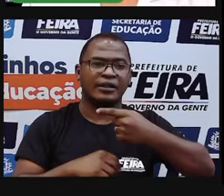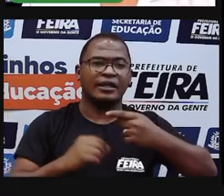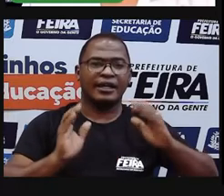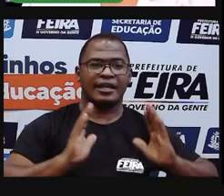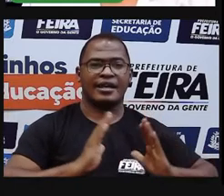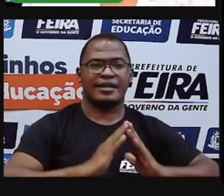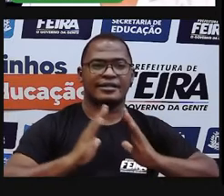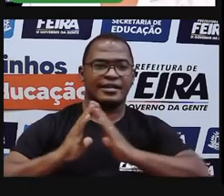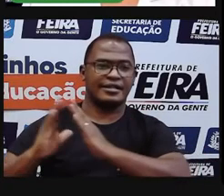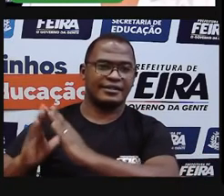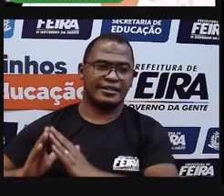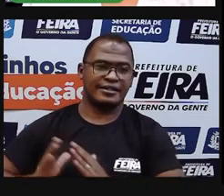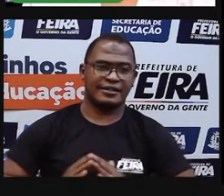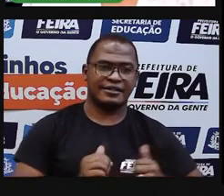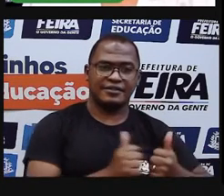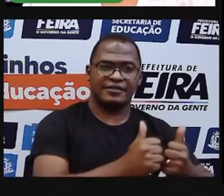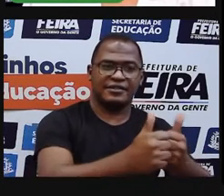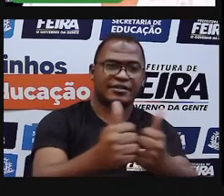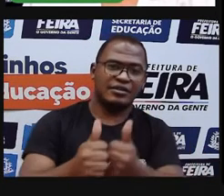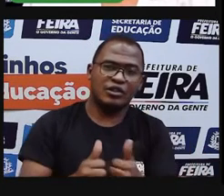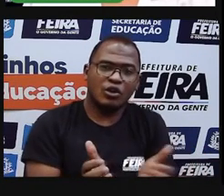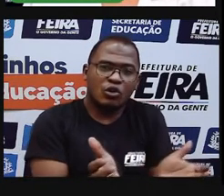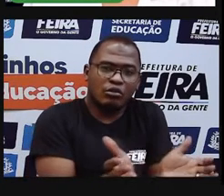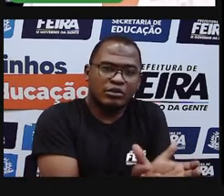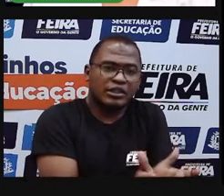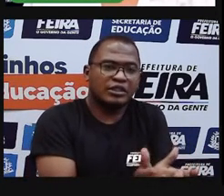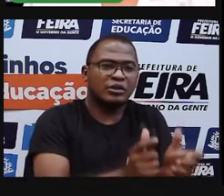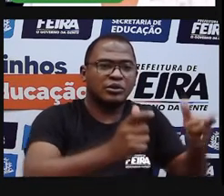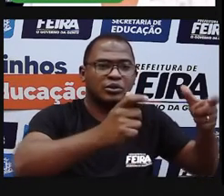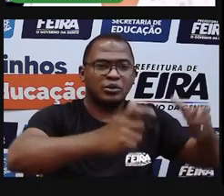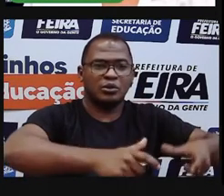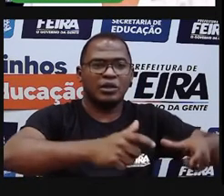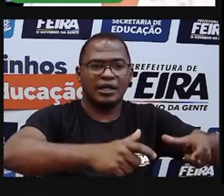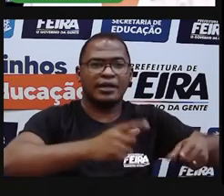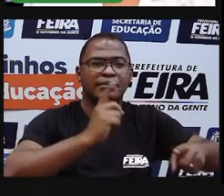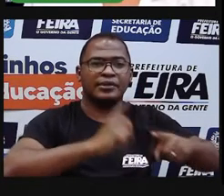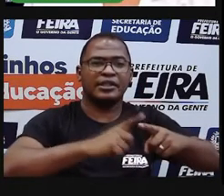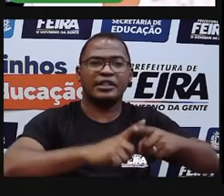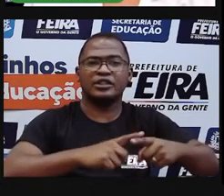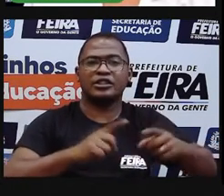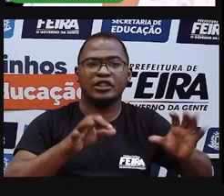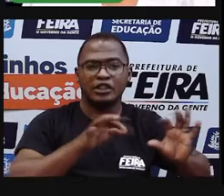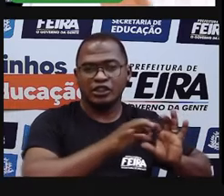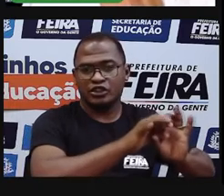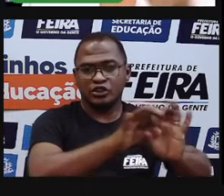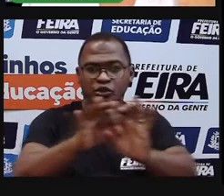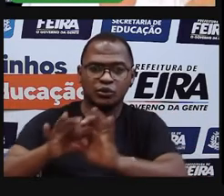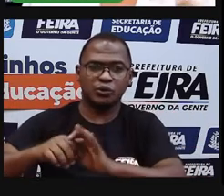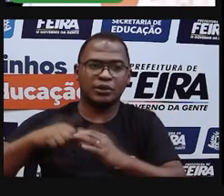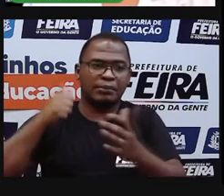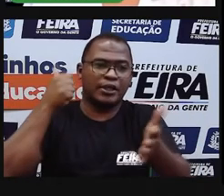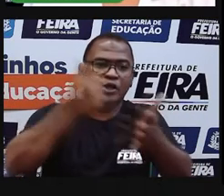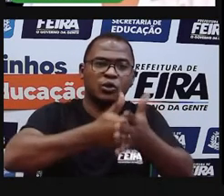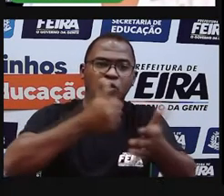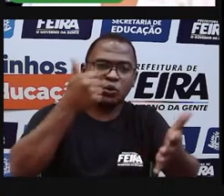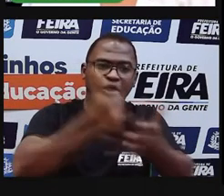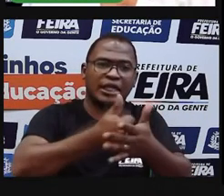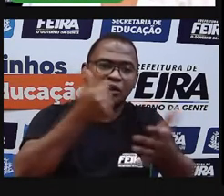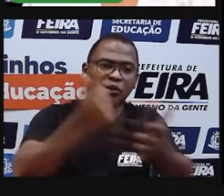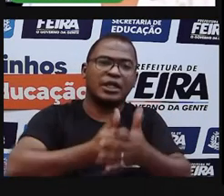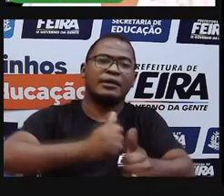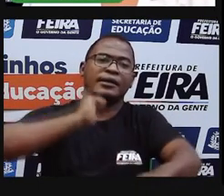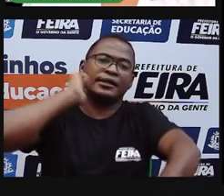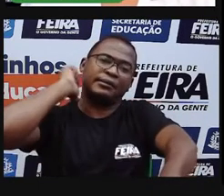é necessário a união das pessoas para buscar soluções para os problemas do bairro ou do lugar onde mora. Como eu falei logo no começo, né?